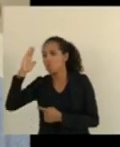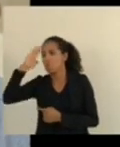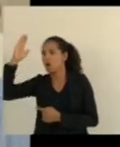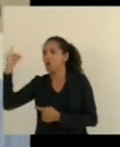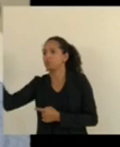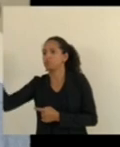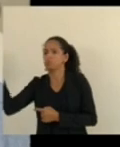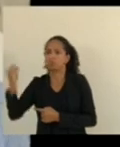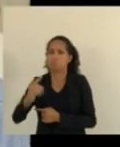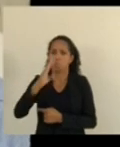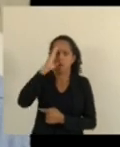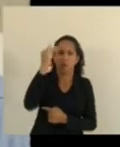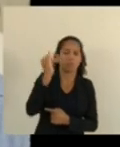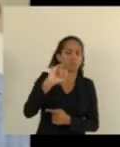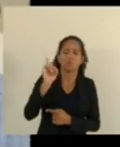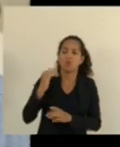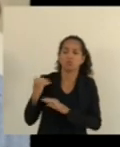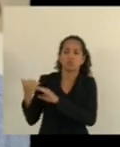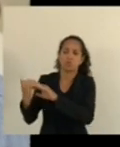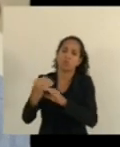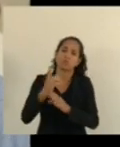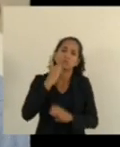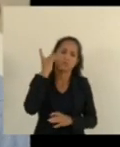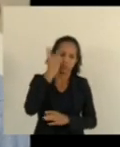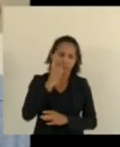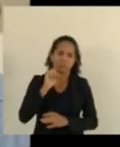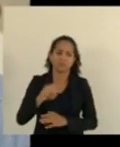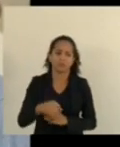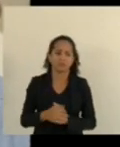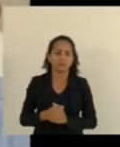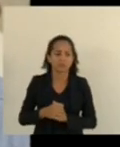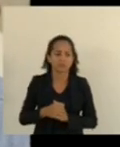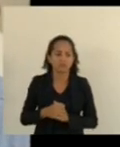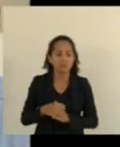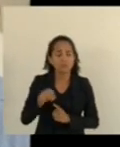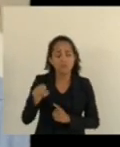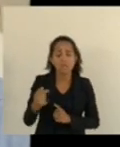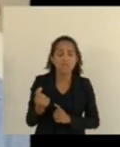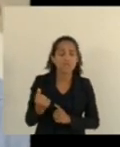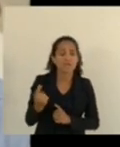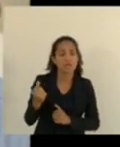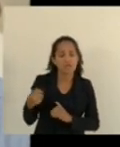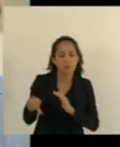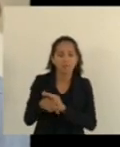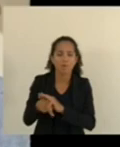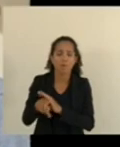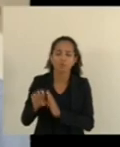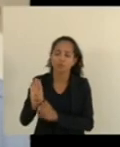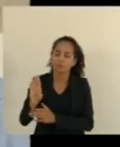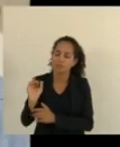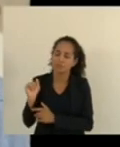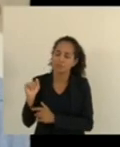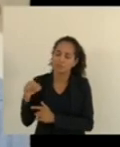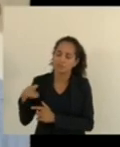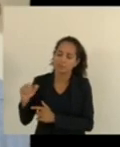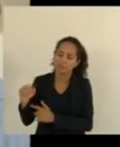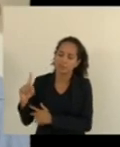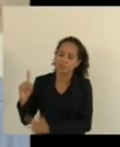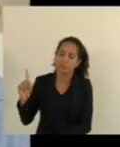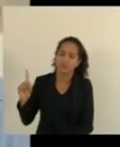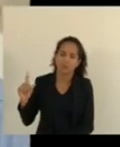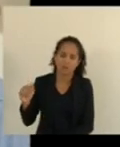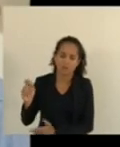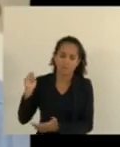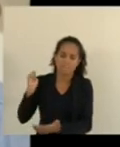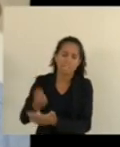são iguais e inclusive essa verba de bancada era paga sempre foi